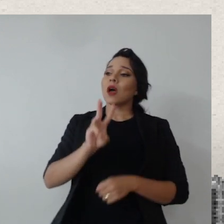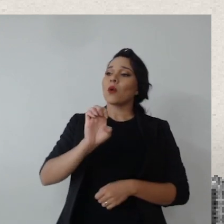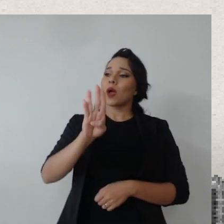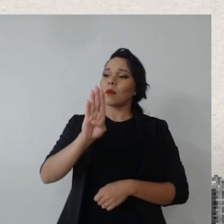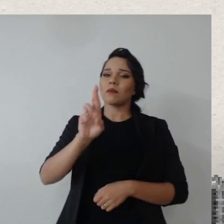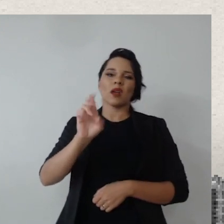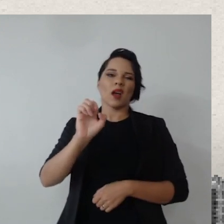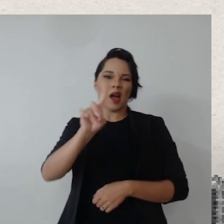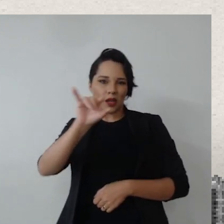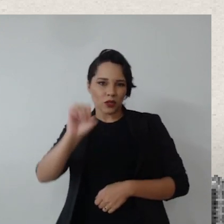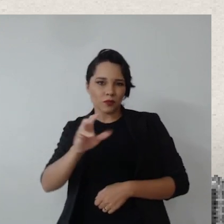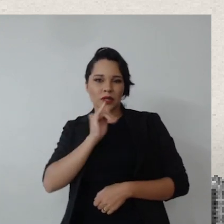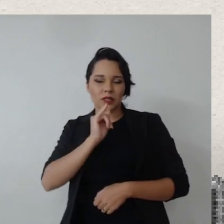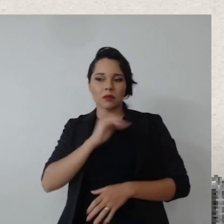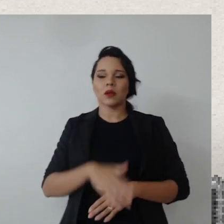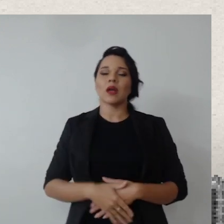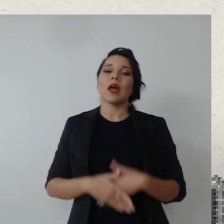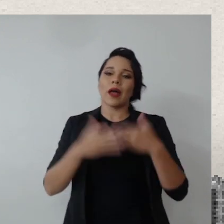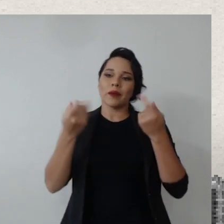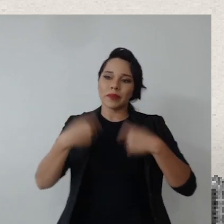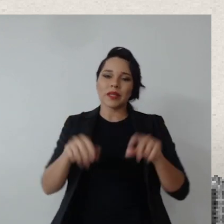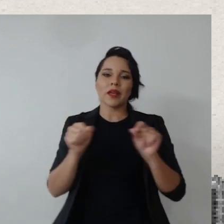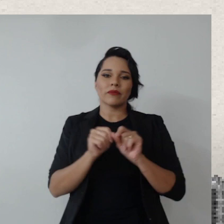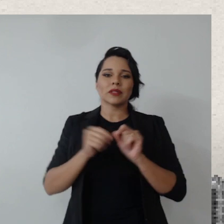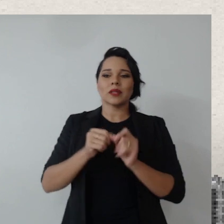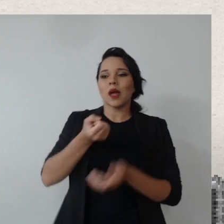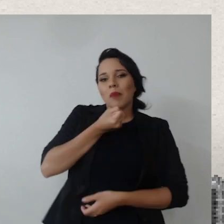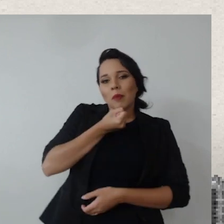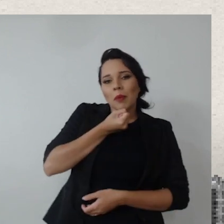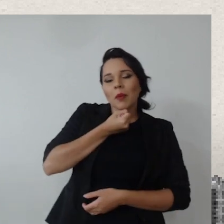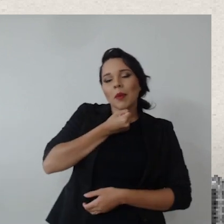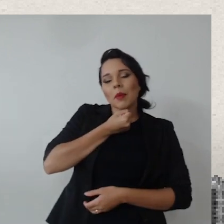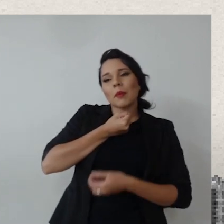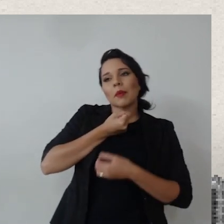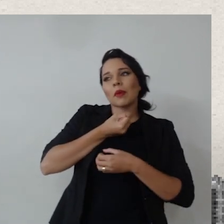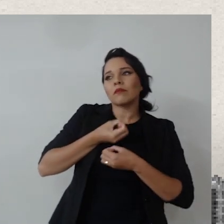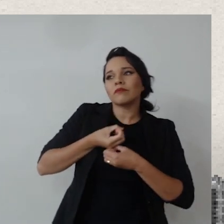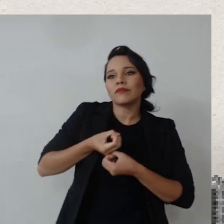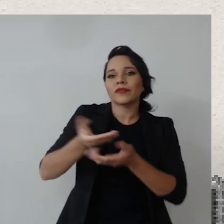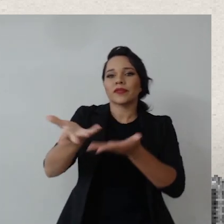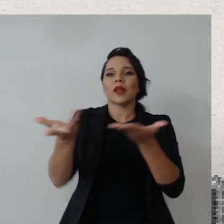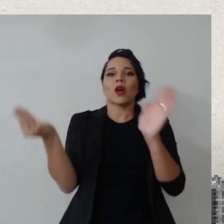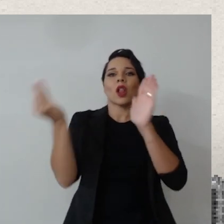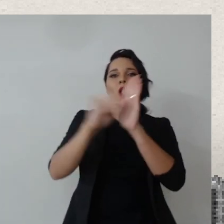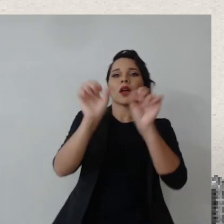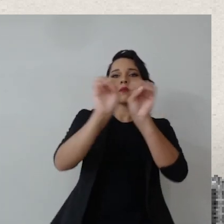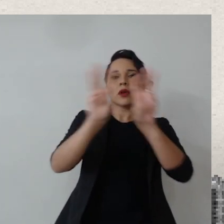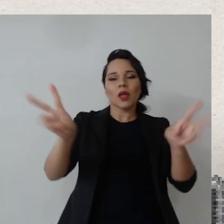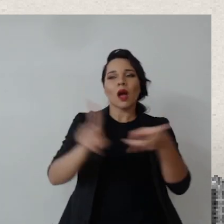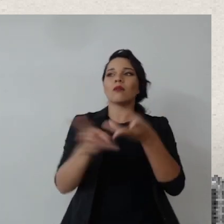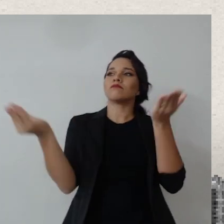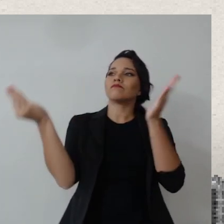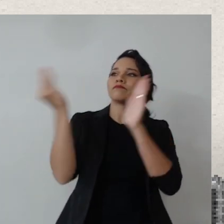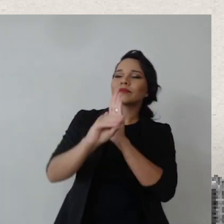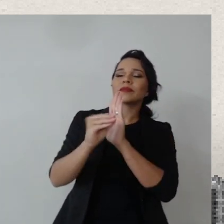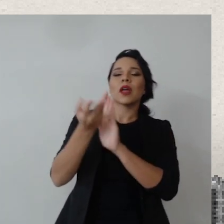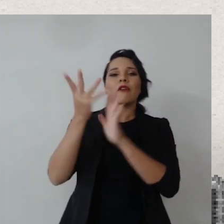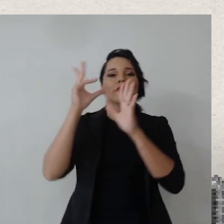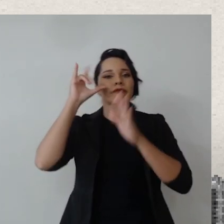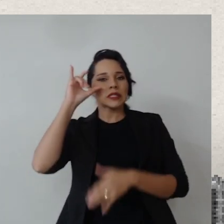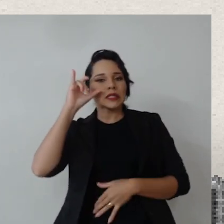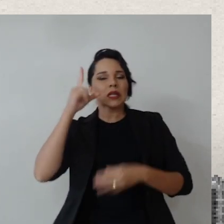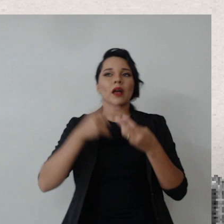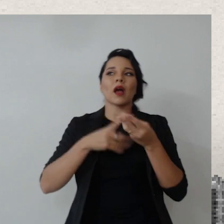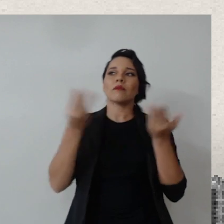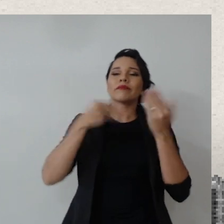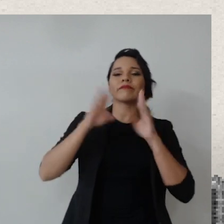web rádio, da DNS, aí eu tive que fazer uma gravação para a web rádio, eles botam no portal, eles botam no Facebook, eles botam no